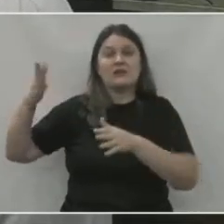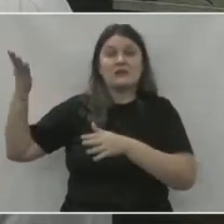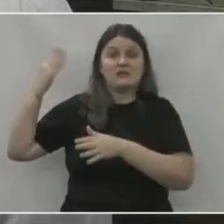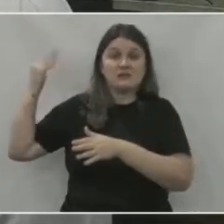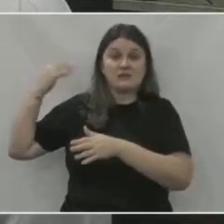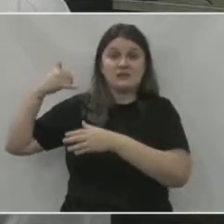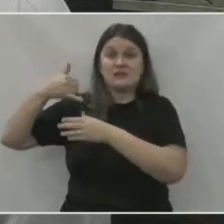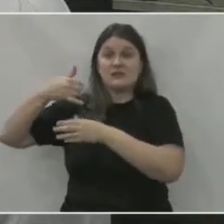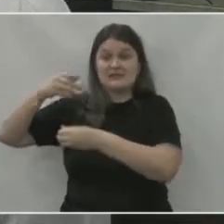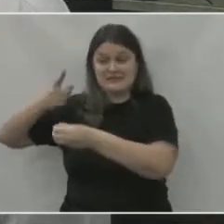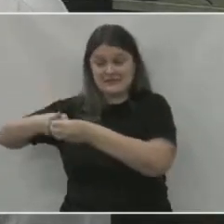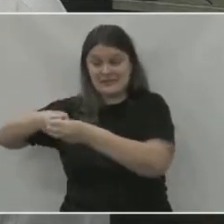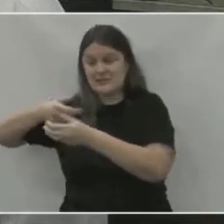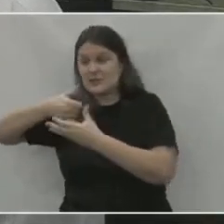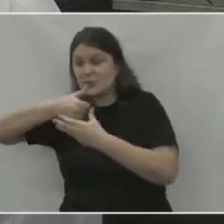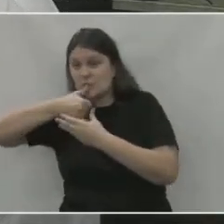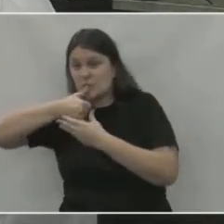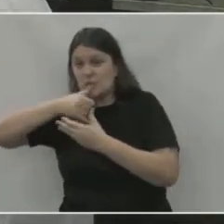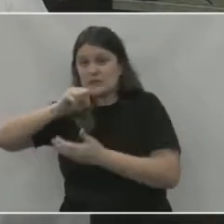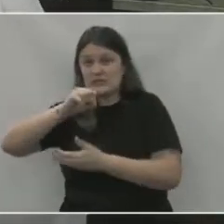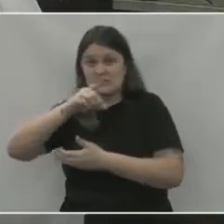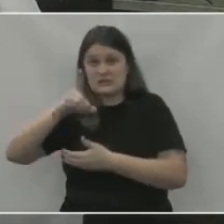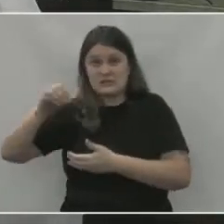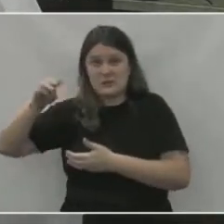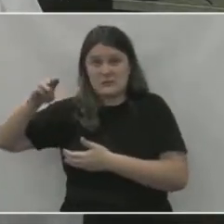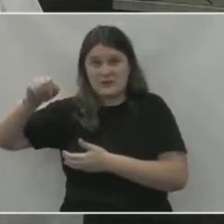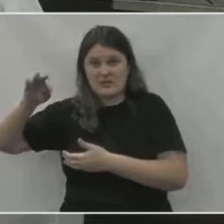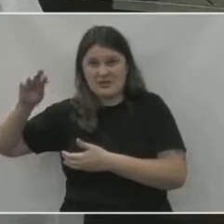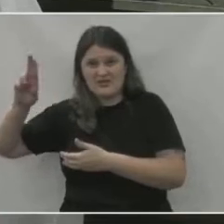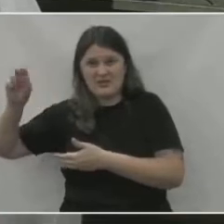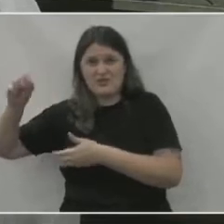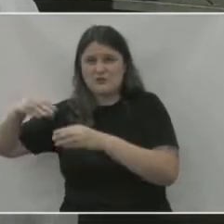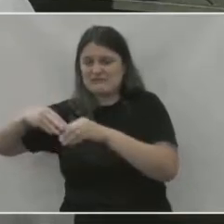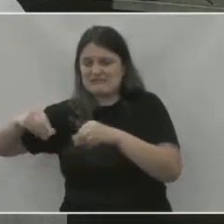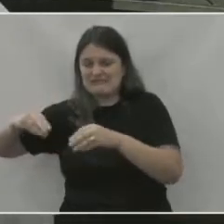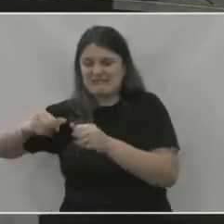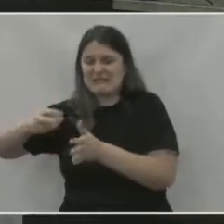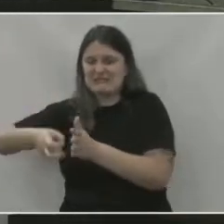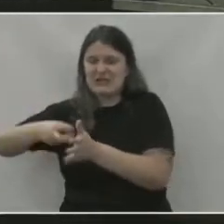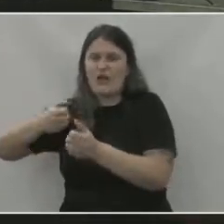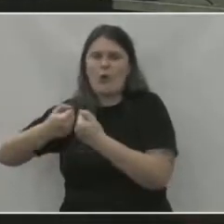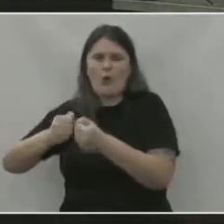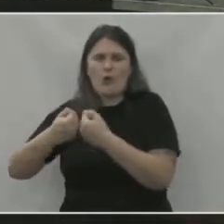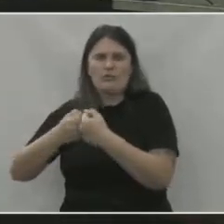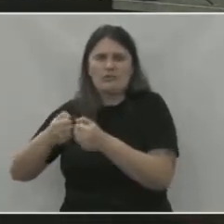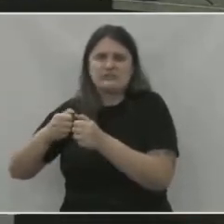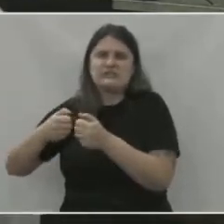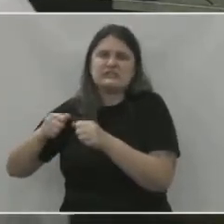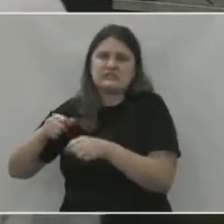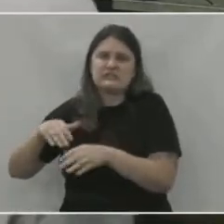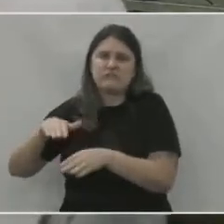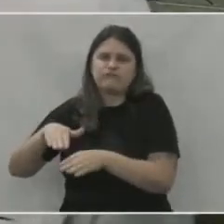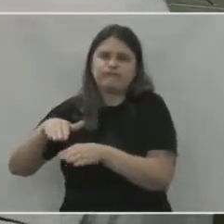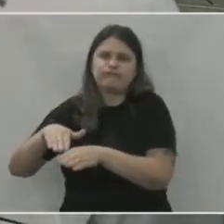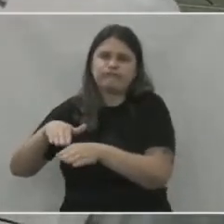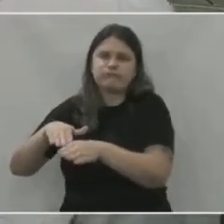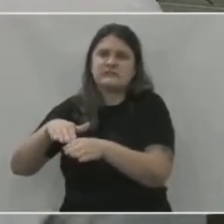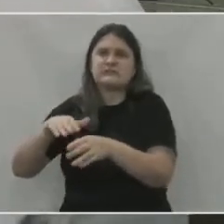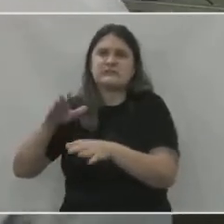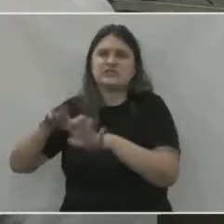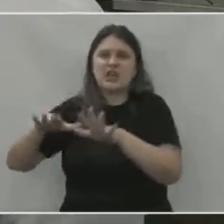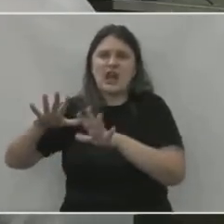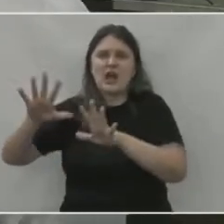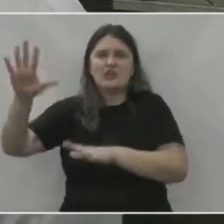estrada de chão, de barro. Os ônibus ficavam encalhados, tinha que chamar tratores para tirar.